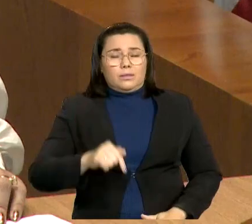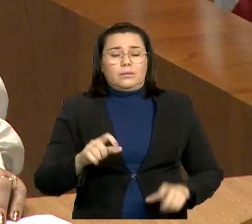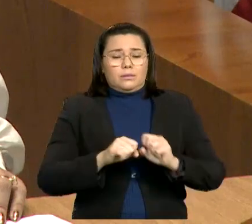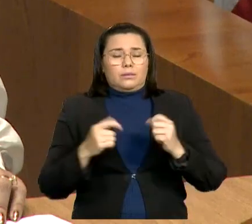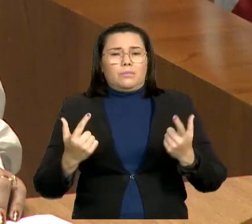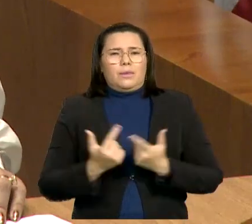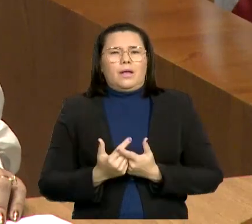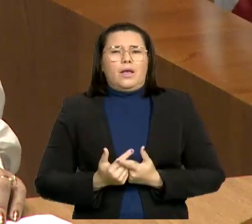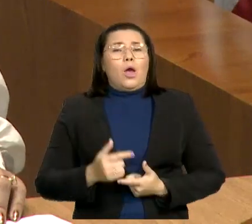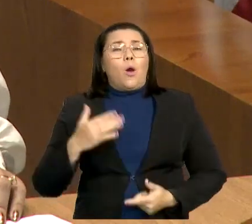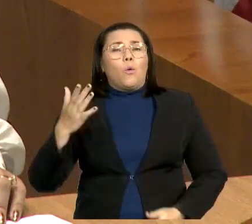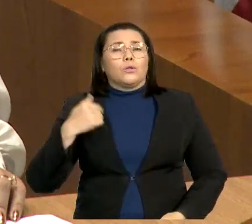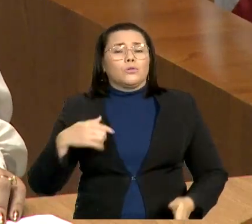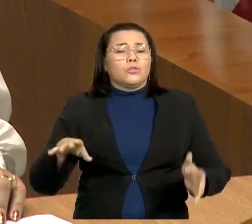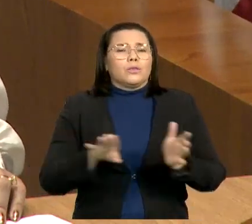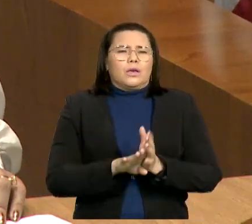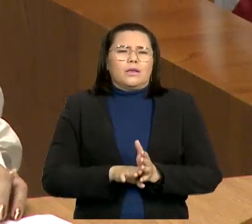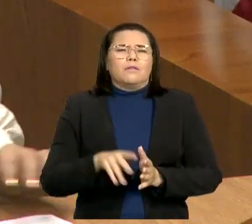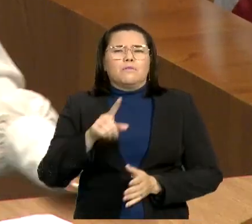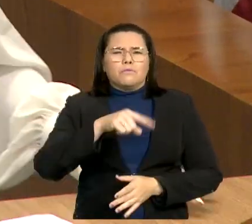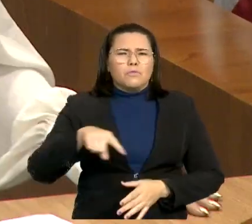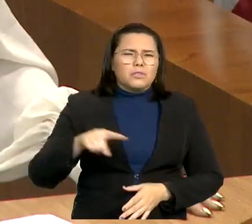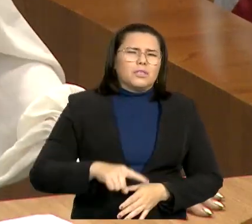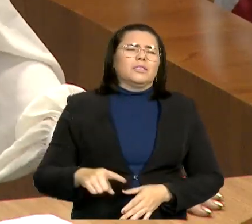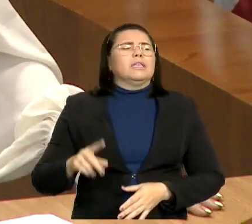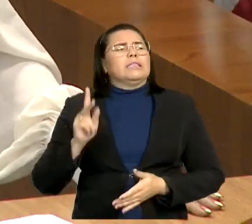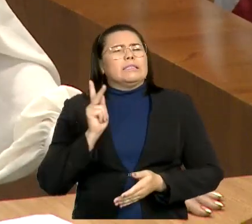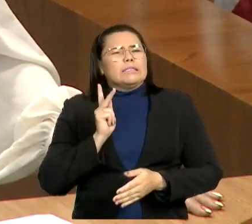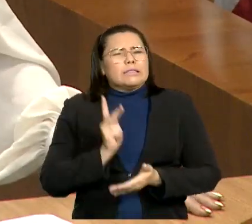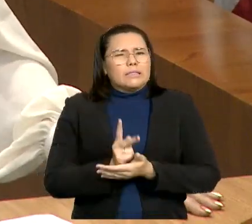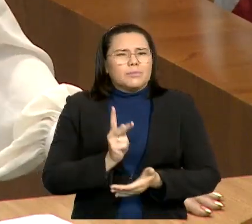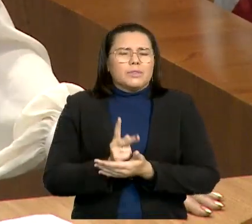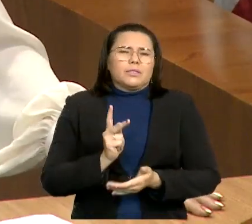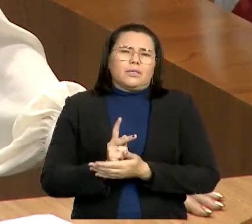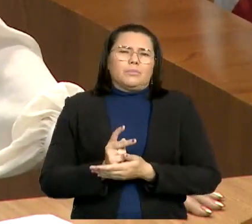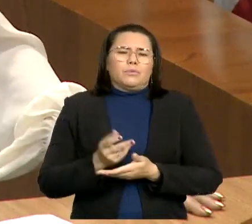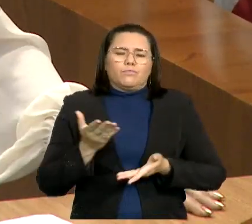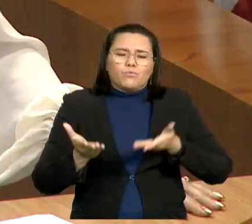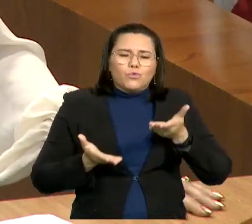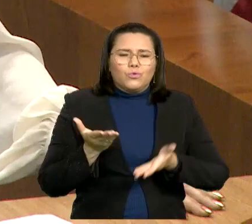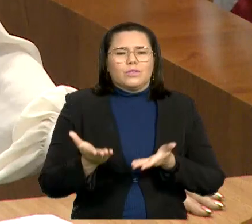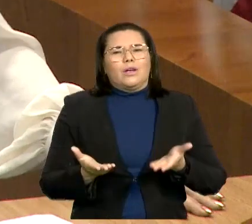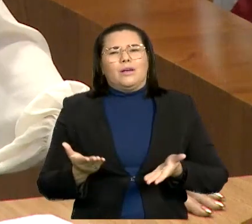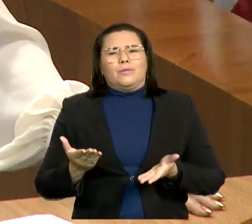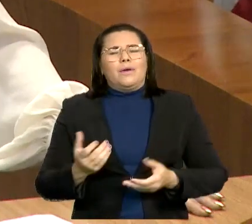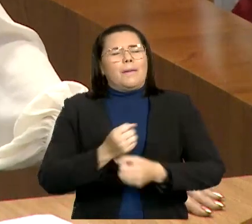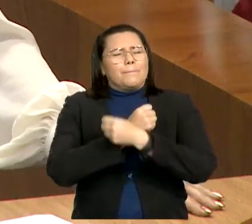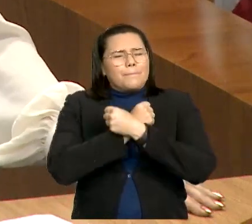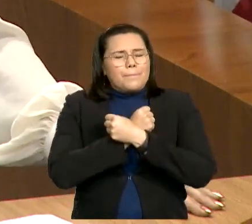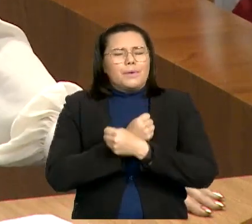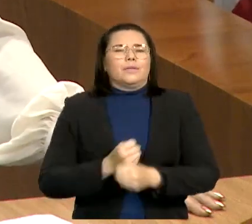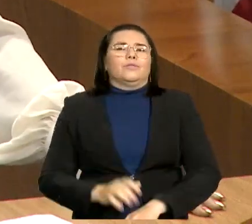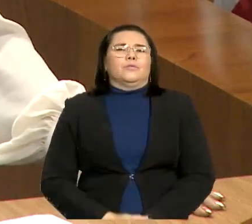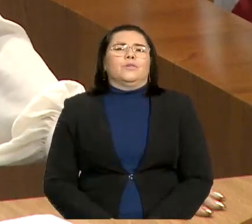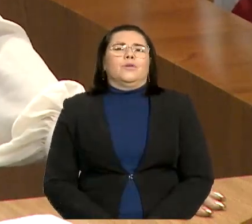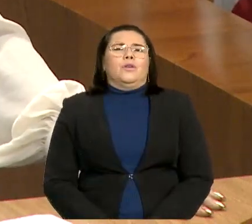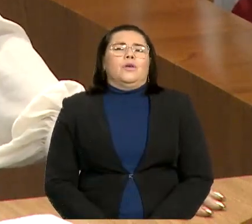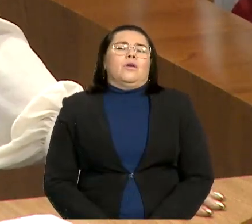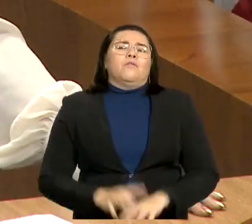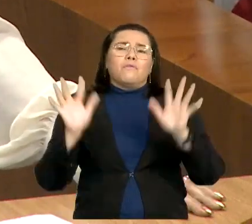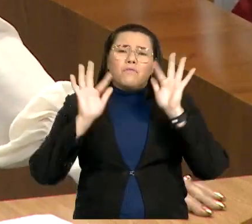eu fui muito bem recebida e muito bem tratada. Um forte abraço, desejo a todos um 2024 de muitas